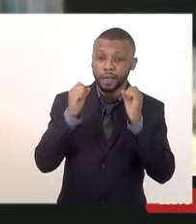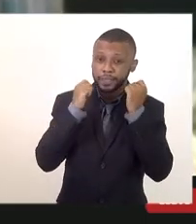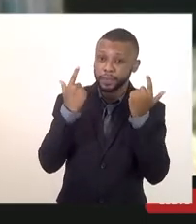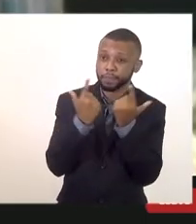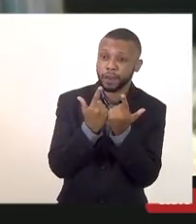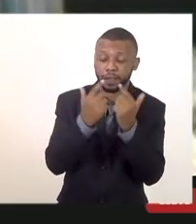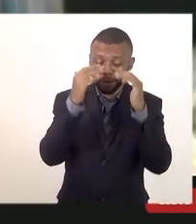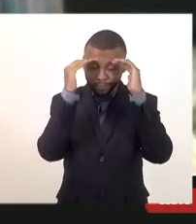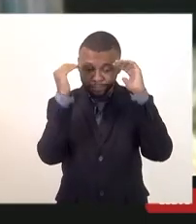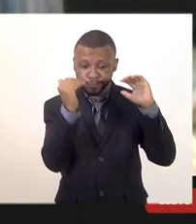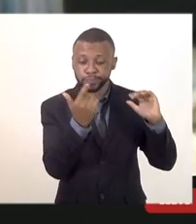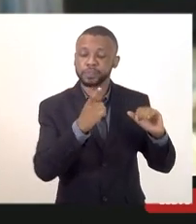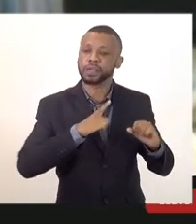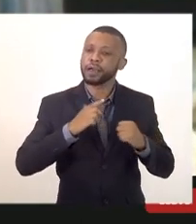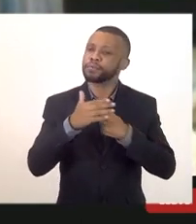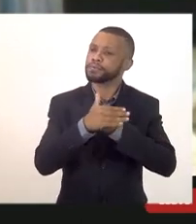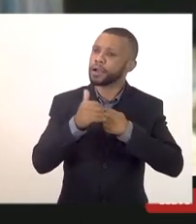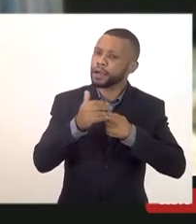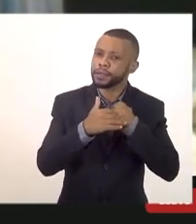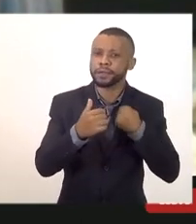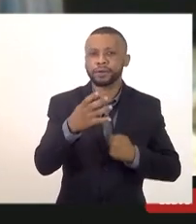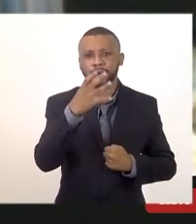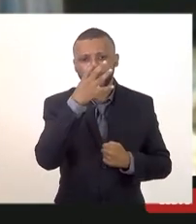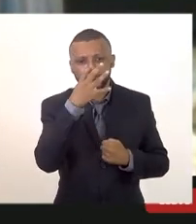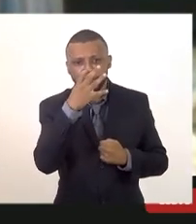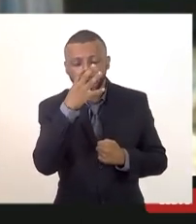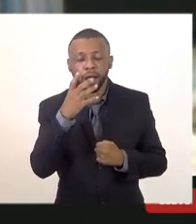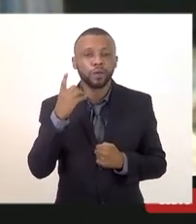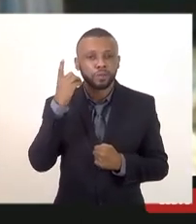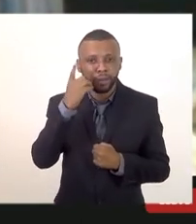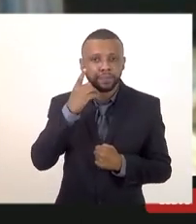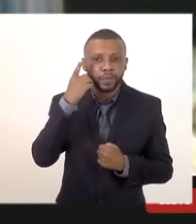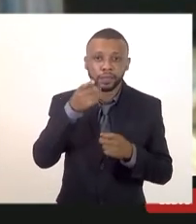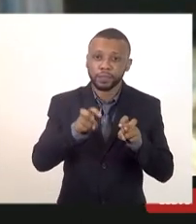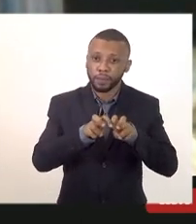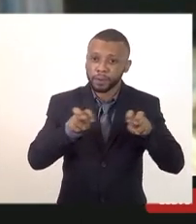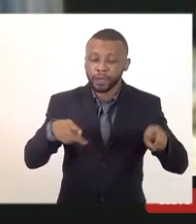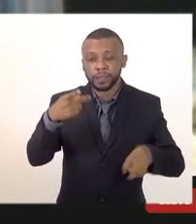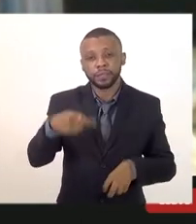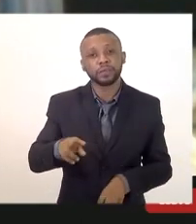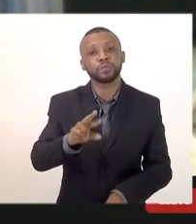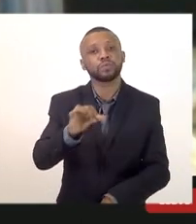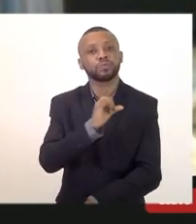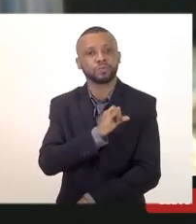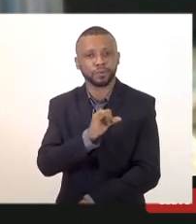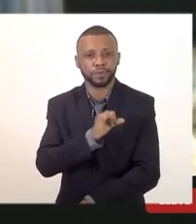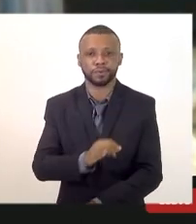carinho e minha admiração por os deputados da bancada estadual aqui do Rio de Janeiro